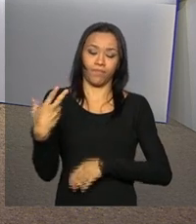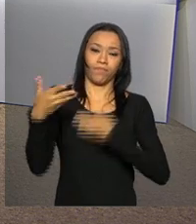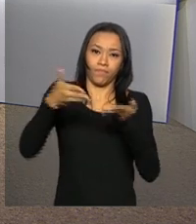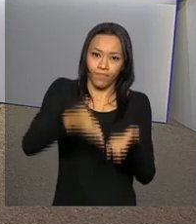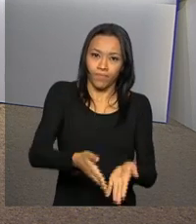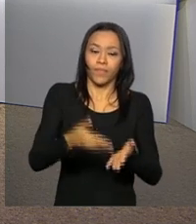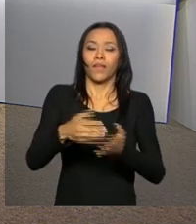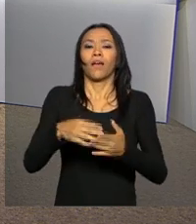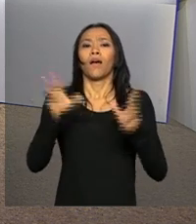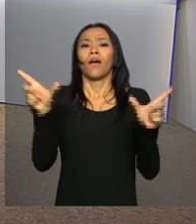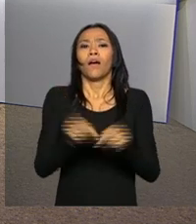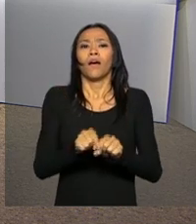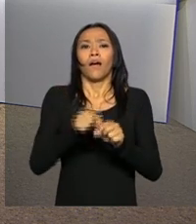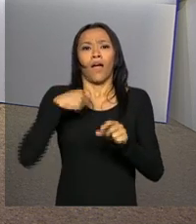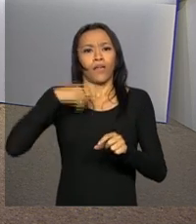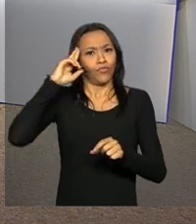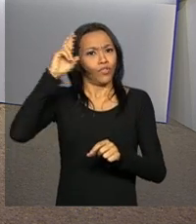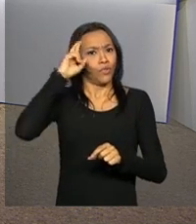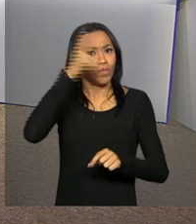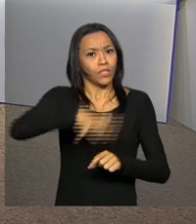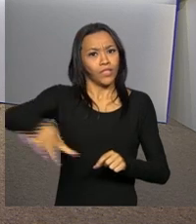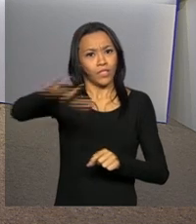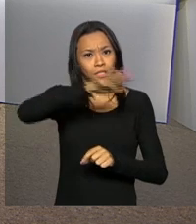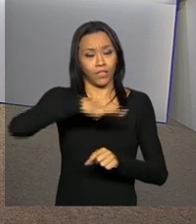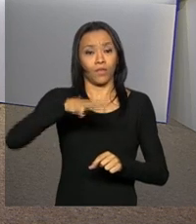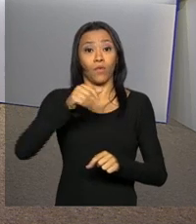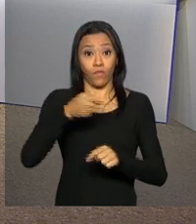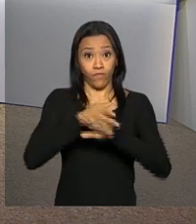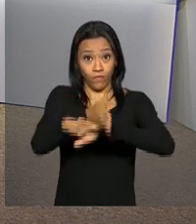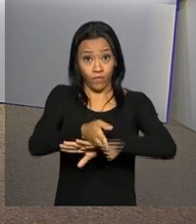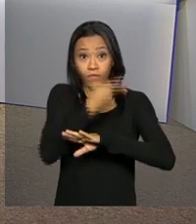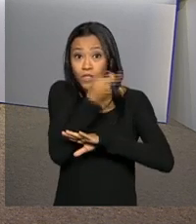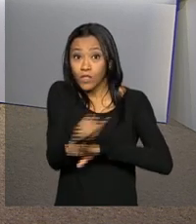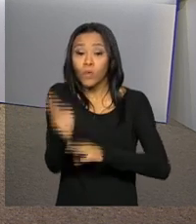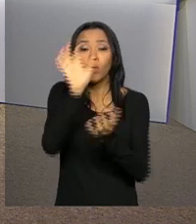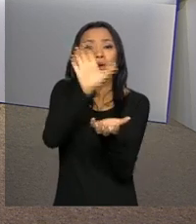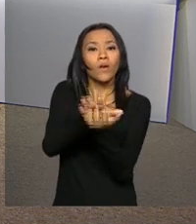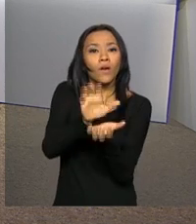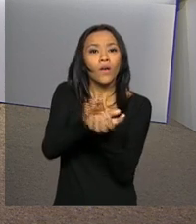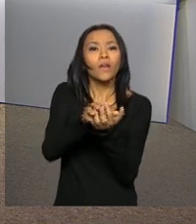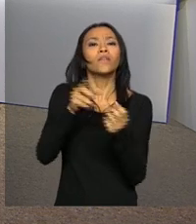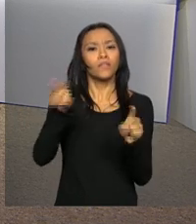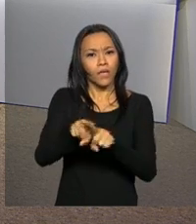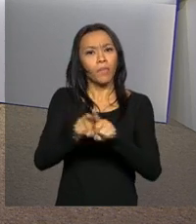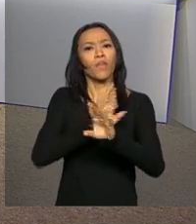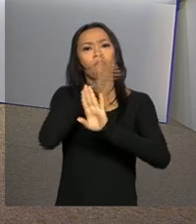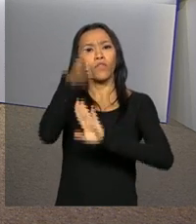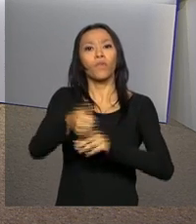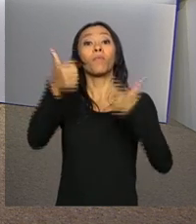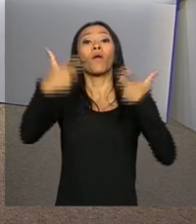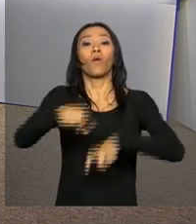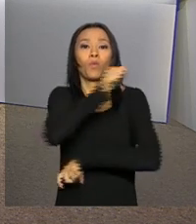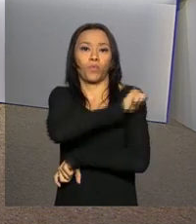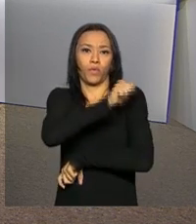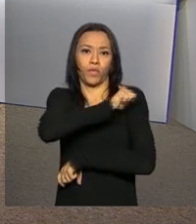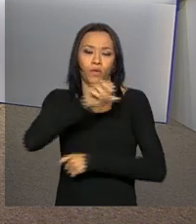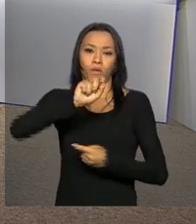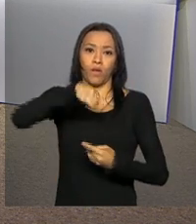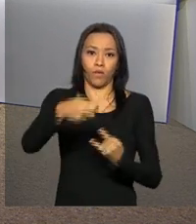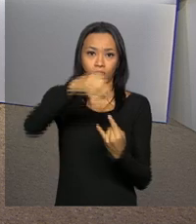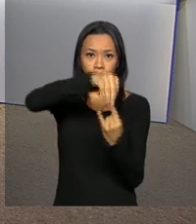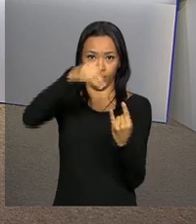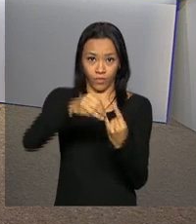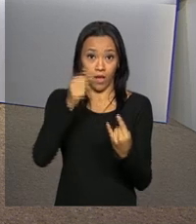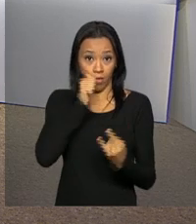Margaret Chan, visitou o Instituto Materno Infantil de Pernambuco e também esteve na Fiocruz, no Rio de Janeiro. Chan está no